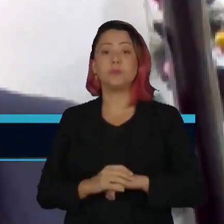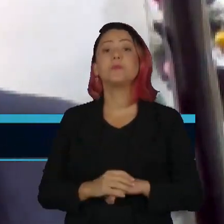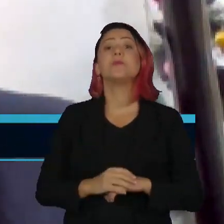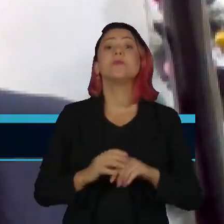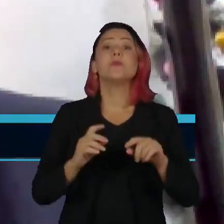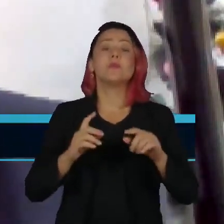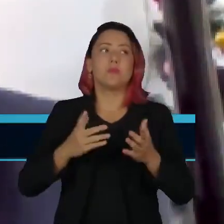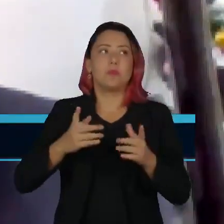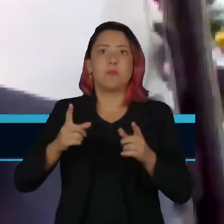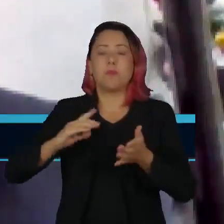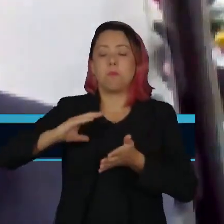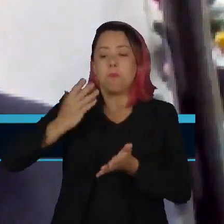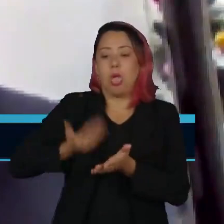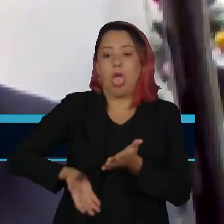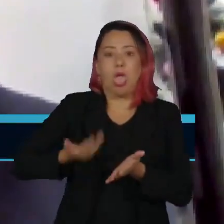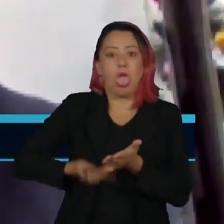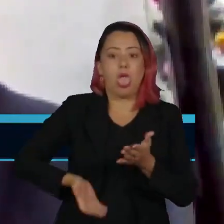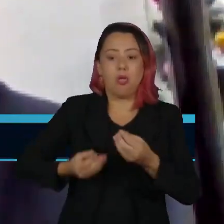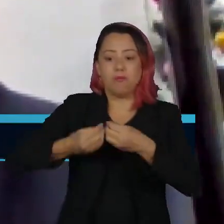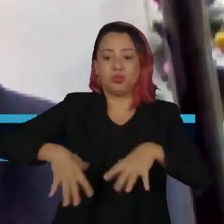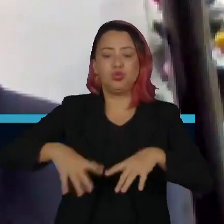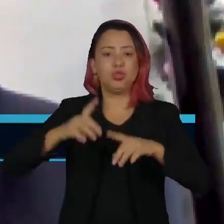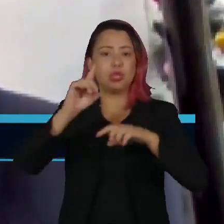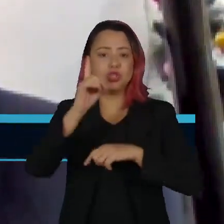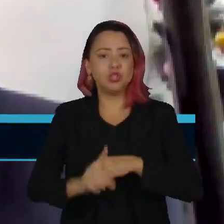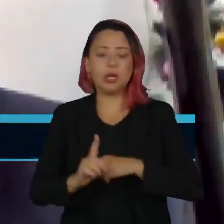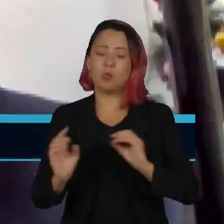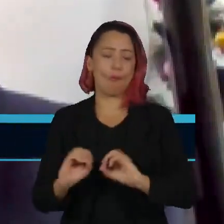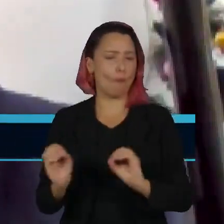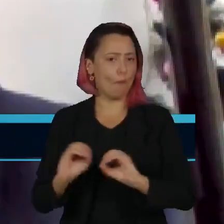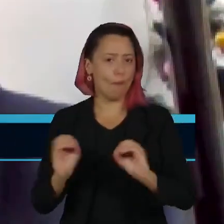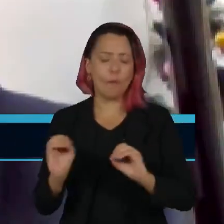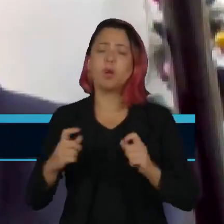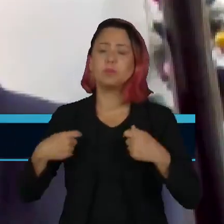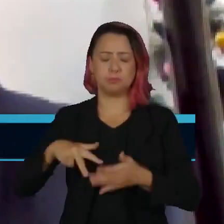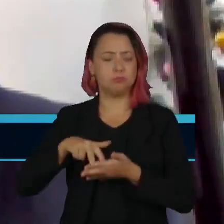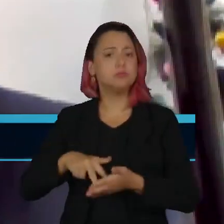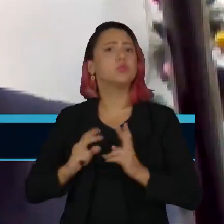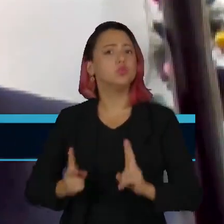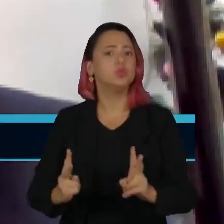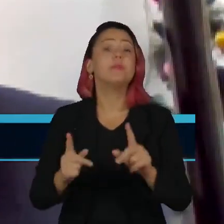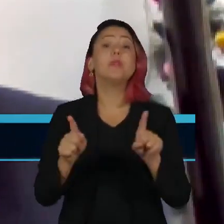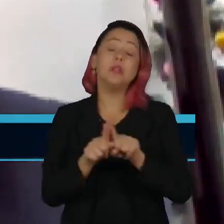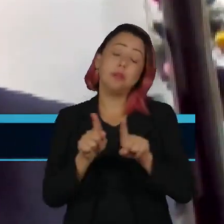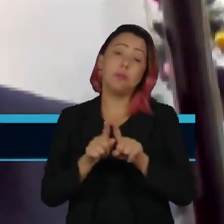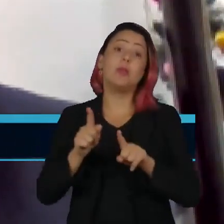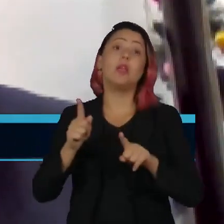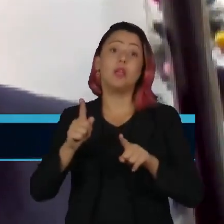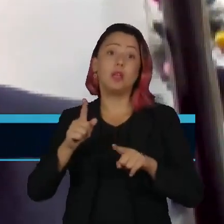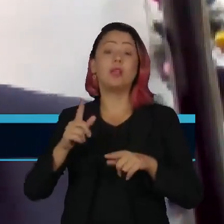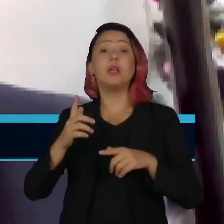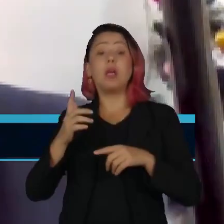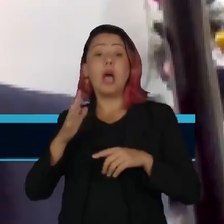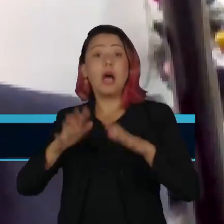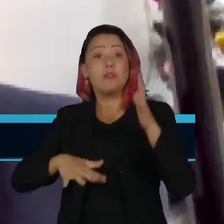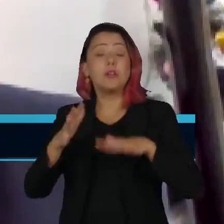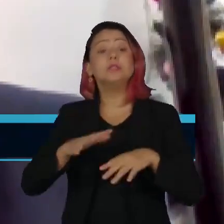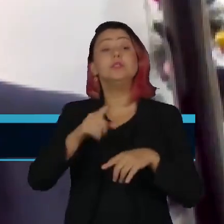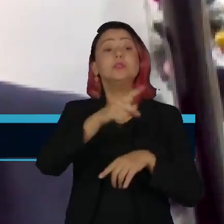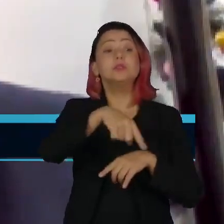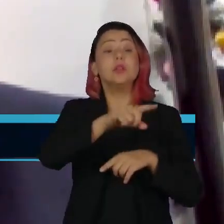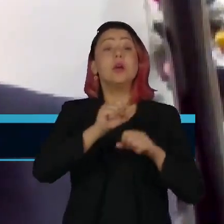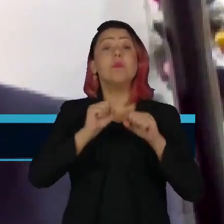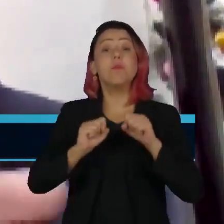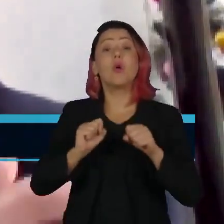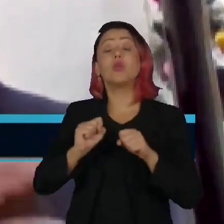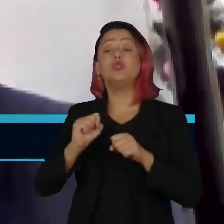sem a perda de nenhum direito, ou, a depender da circunstância, o juiz do trabalho pode mandar também que o empregador indenize este período.